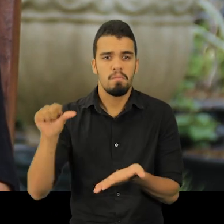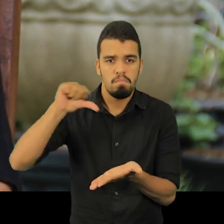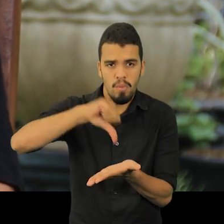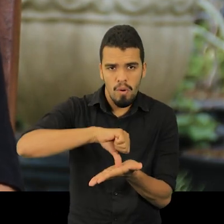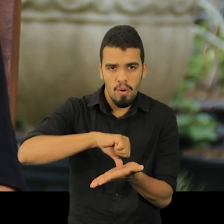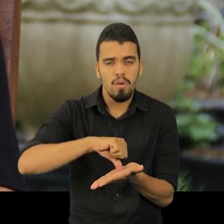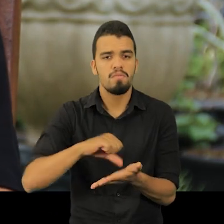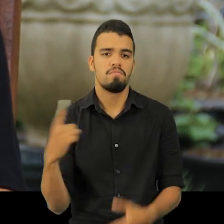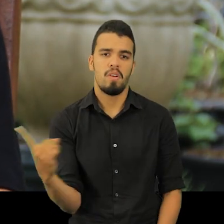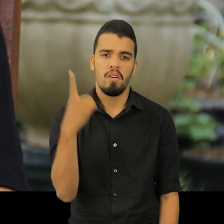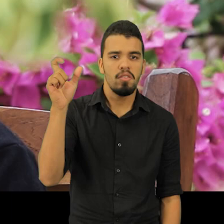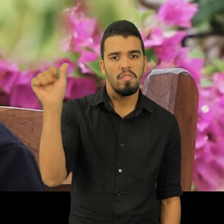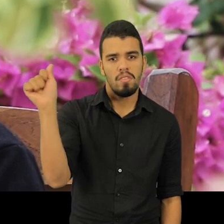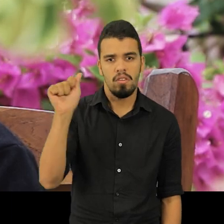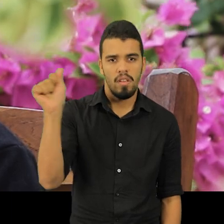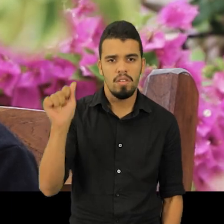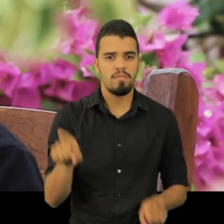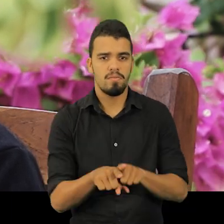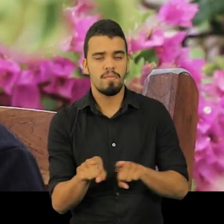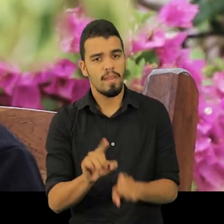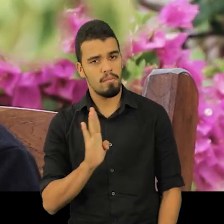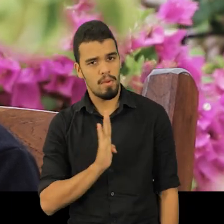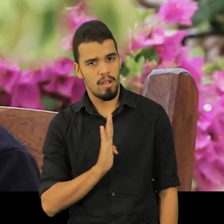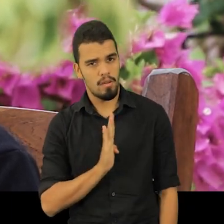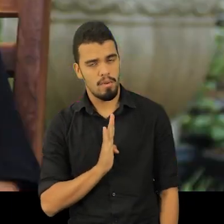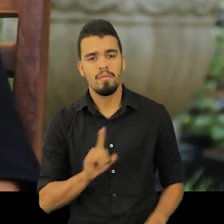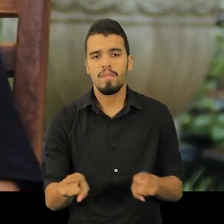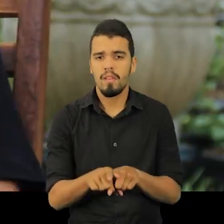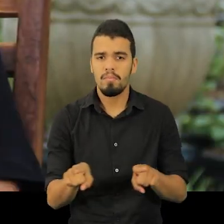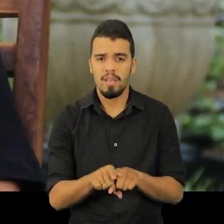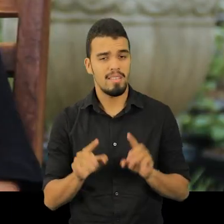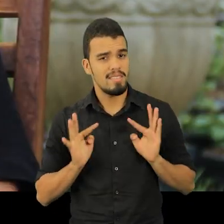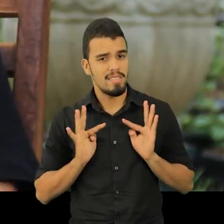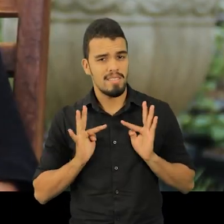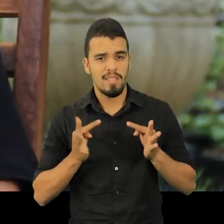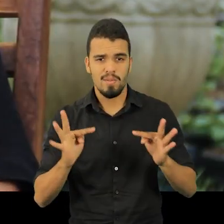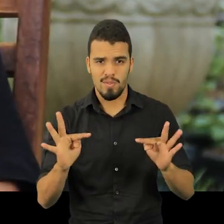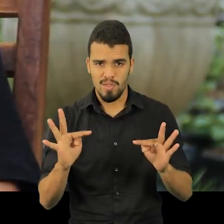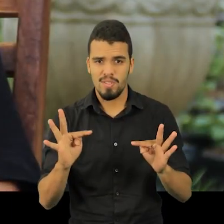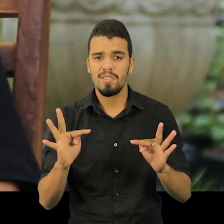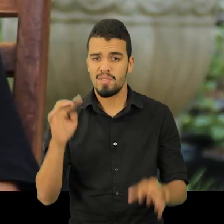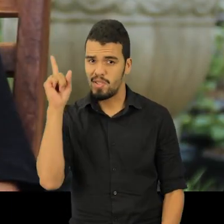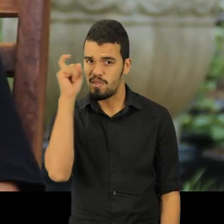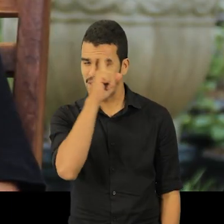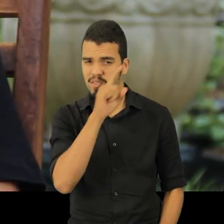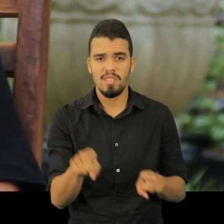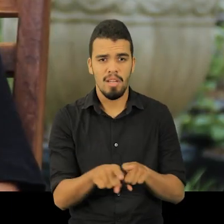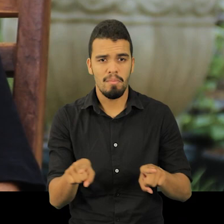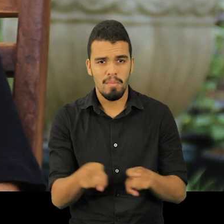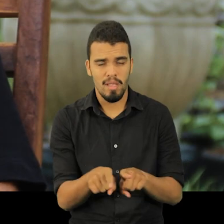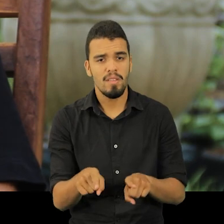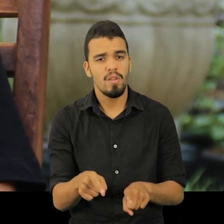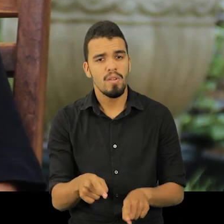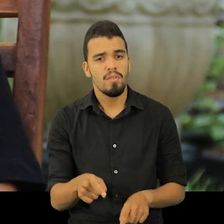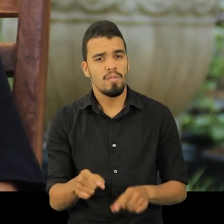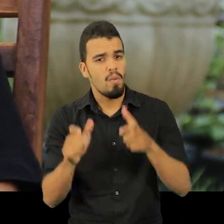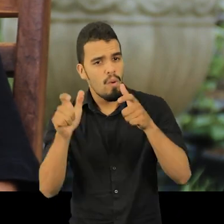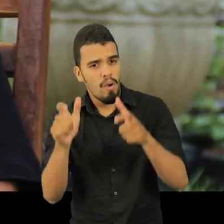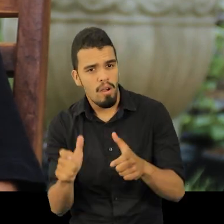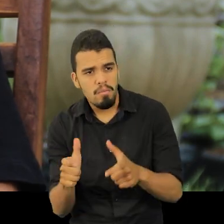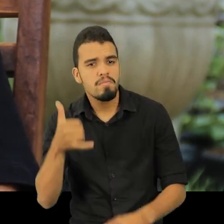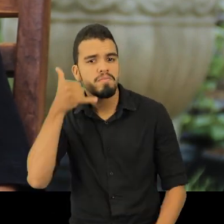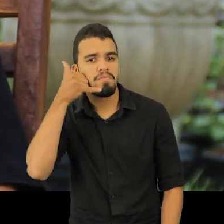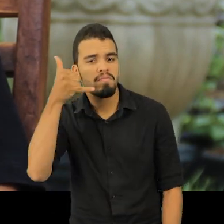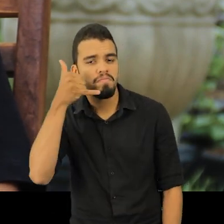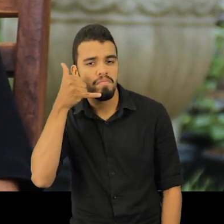Alegre, em Bacabal, quando eu ia. A questão do acesso à tecnologia. Naquele período, até o orelhão era difícil nas ruas. Você não tinha